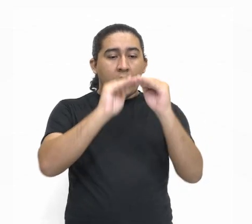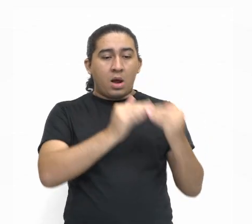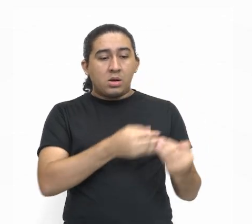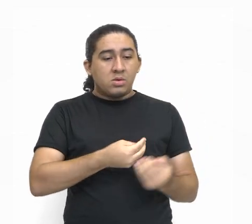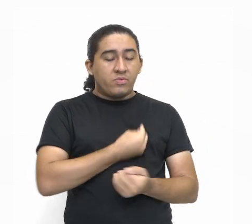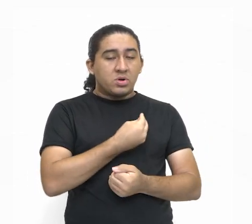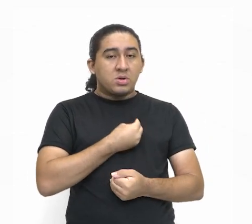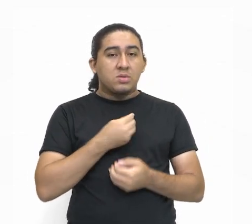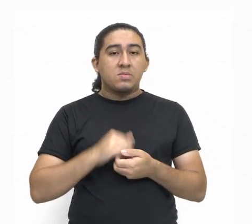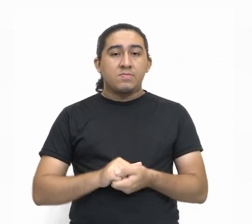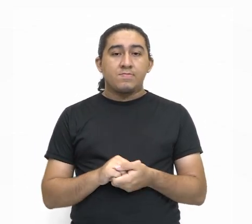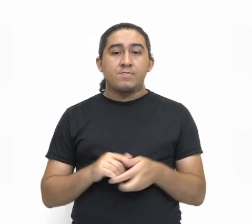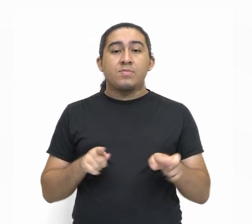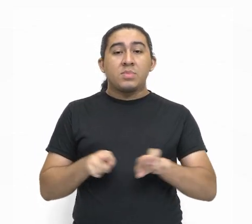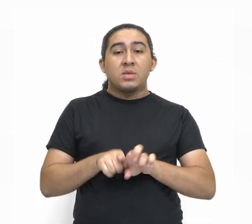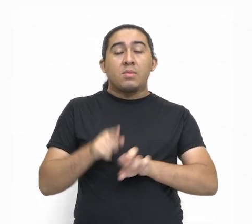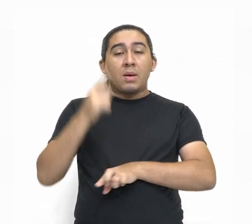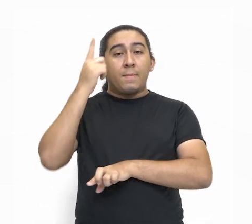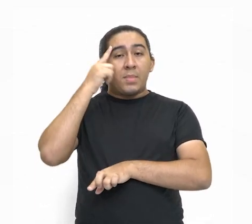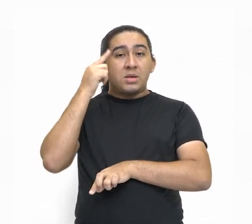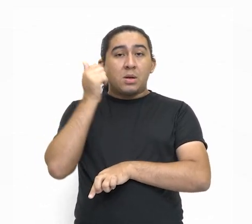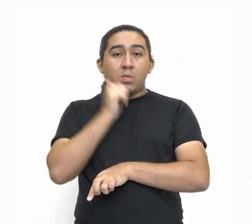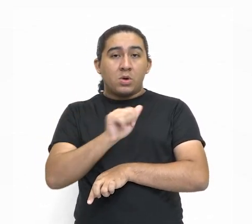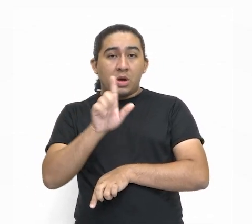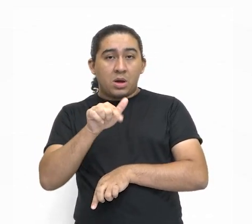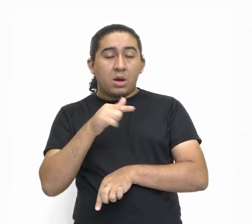você pode pensar na mulher mãe.